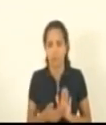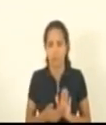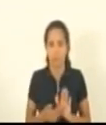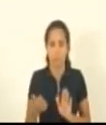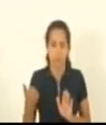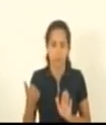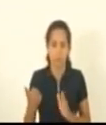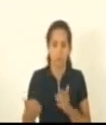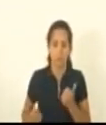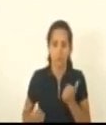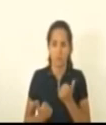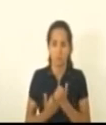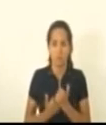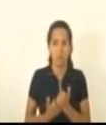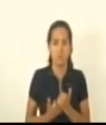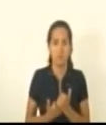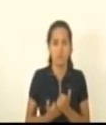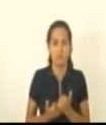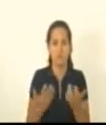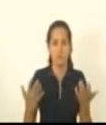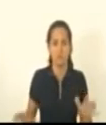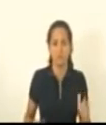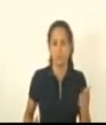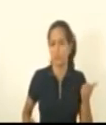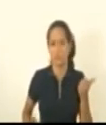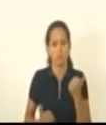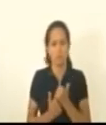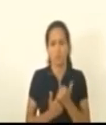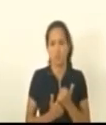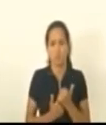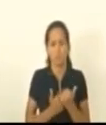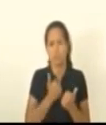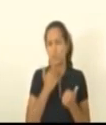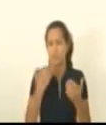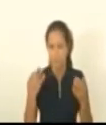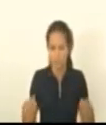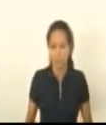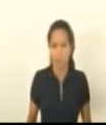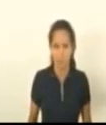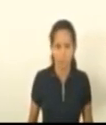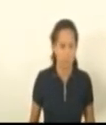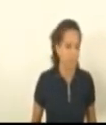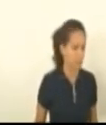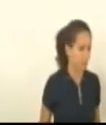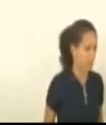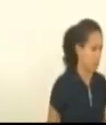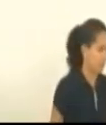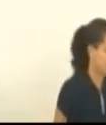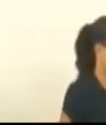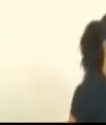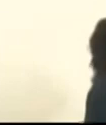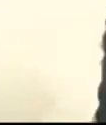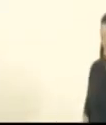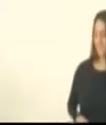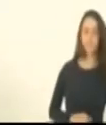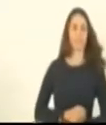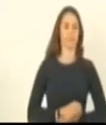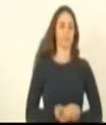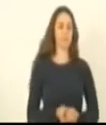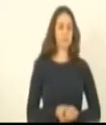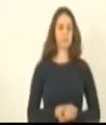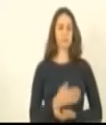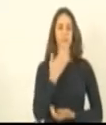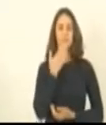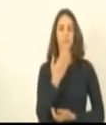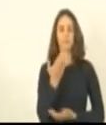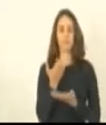suplência eu tenho pavor de suplência nós sabemos disso tá certo pedi a Vossa Excelência deputado Zé então peço a Vossa